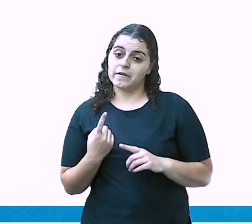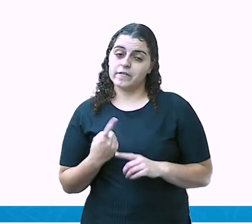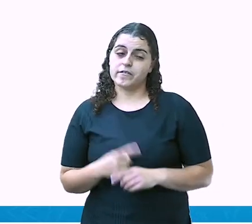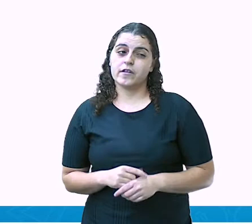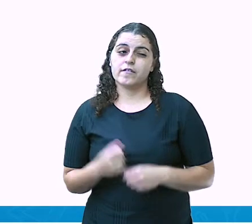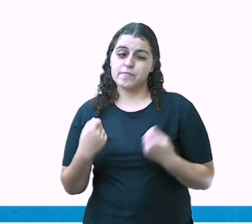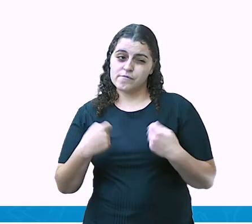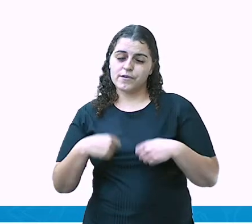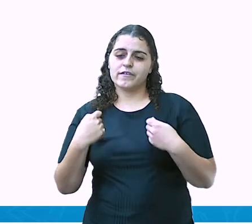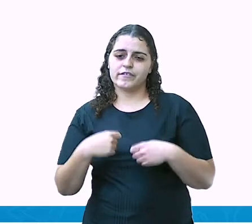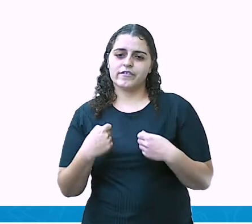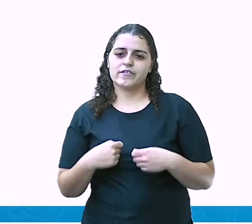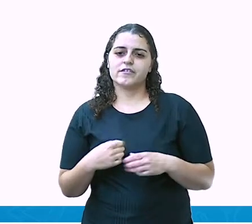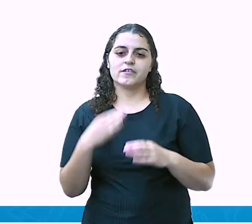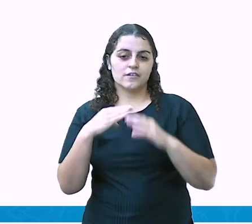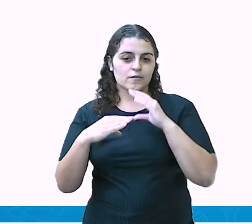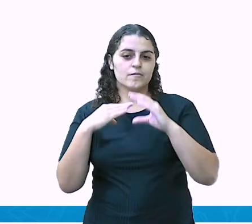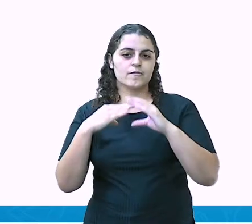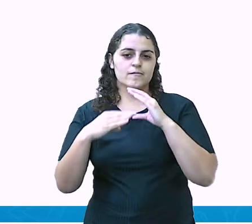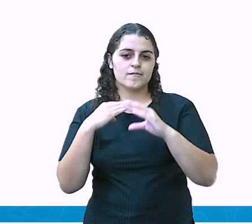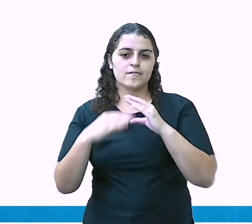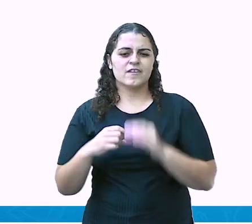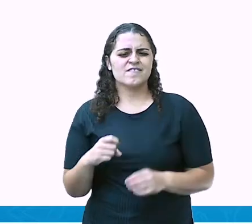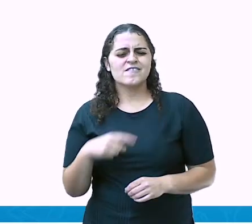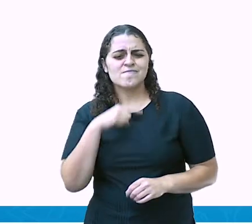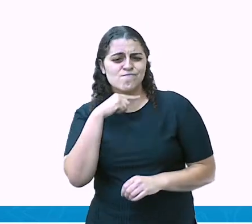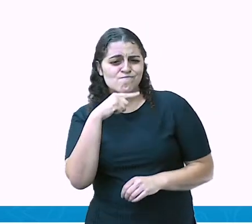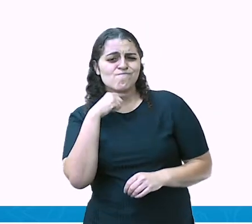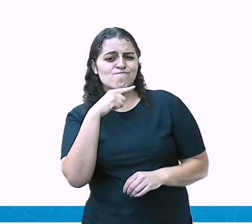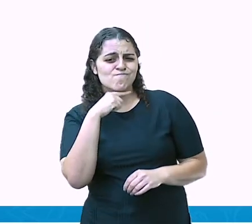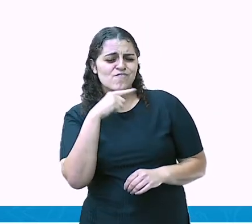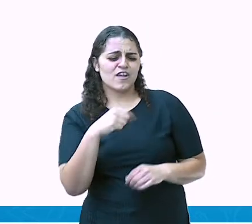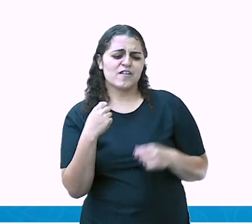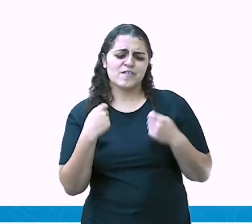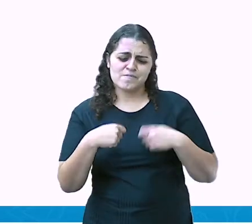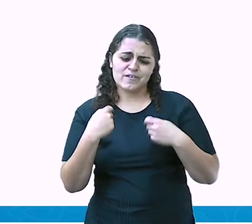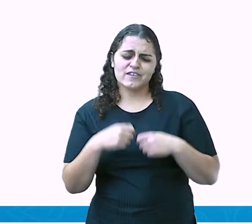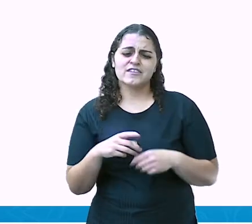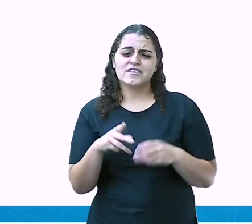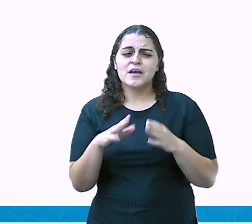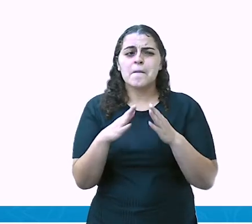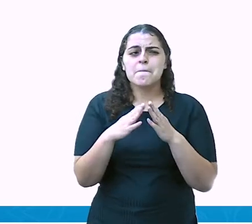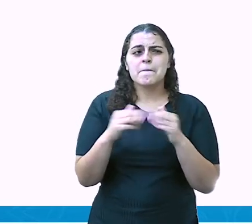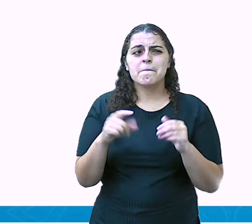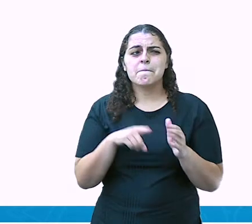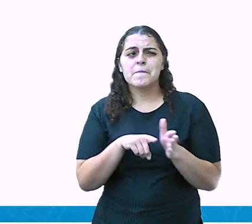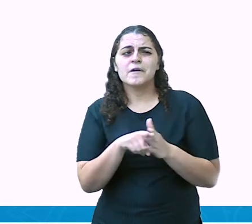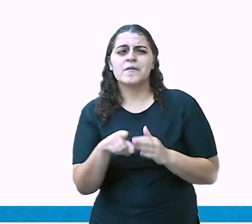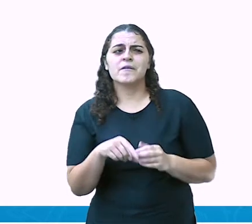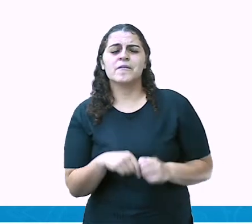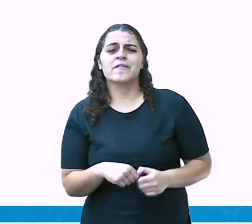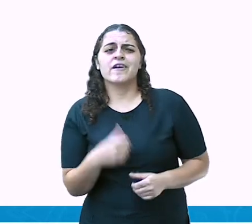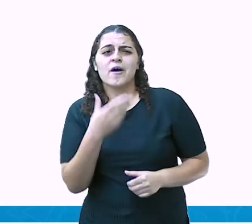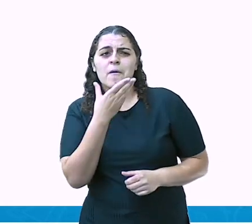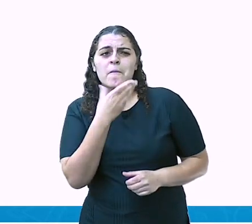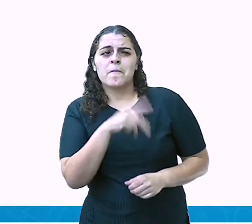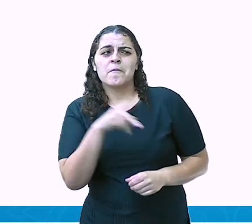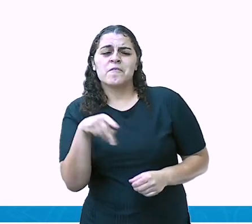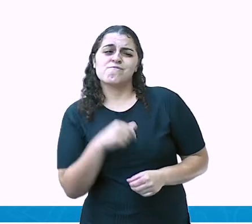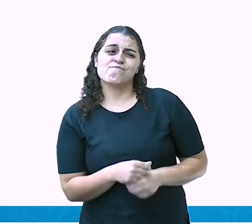ela vai precisar se comunicar, vai surgir dúvidas, ela vai precisar perguntar ao professor, não entendi, pode me explicar?